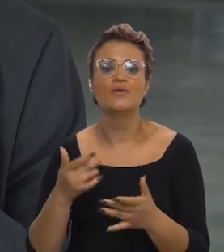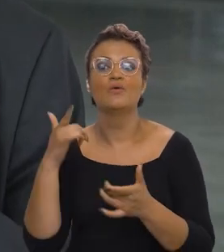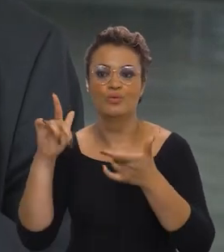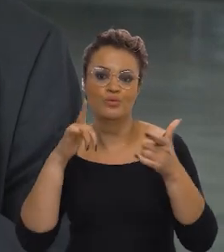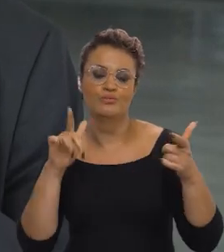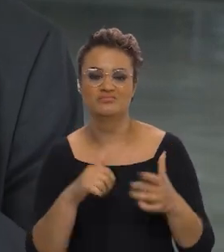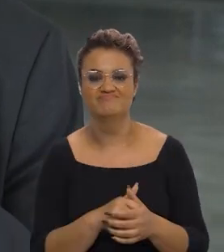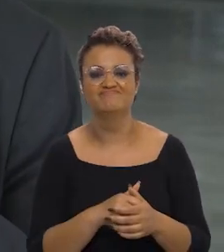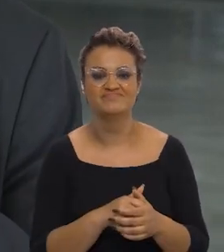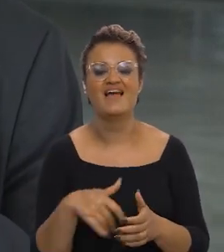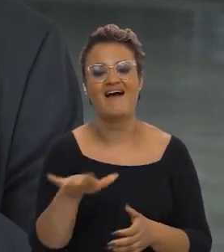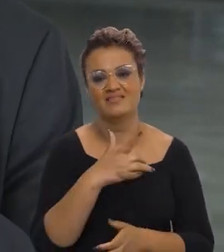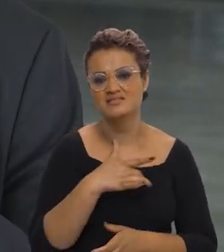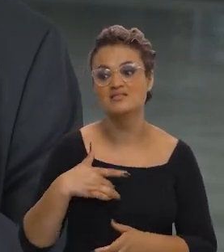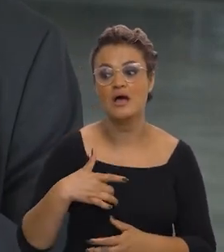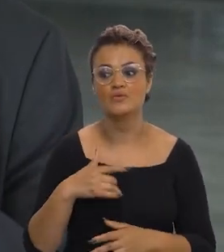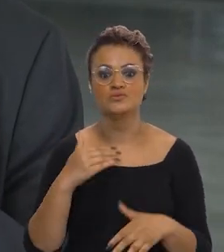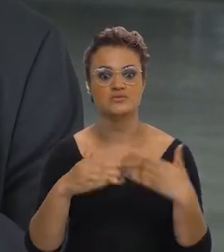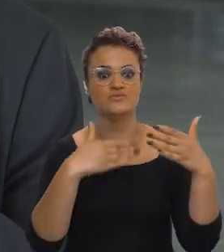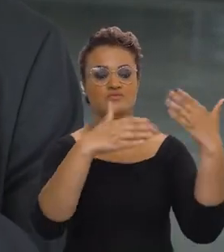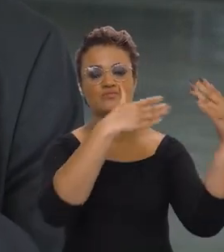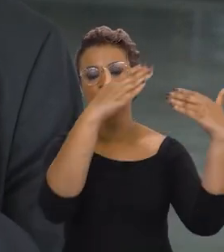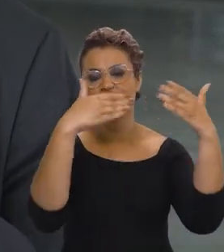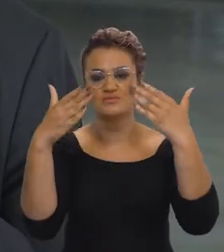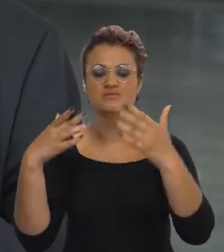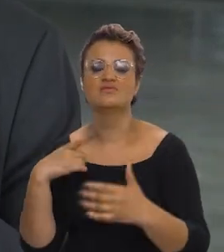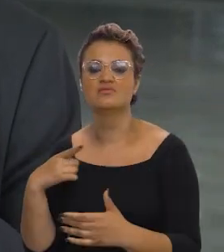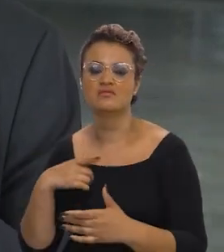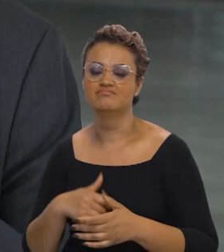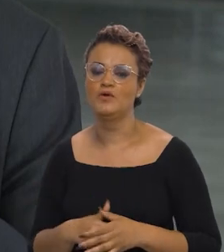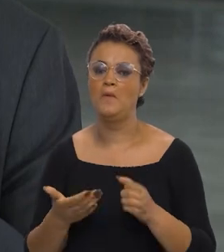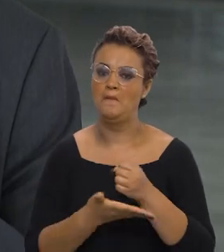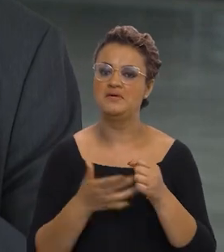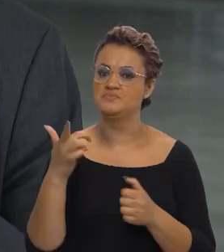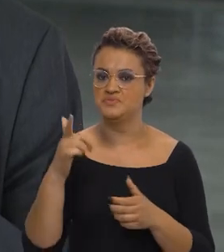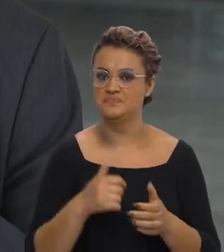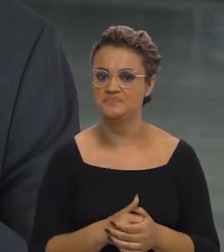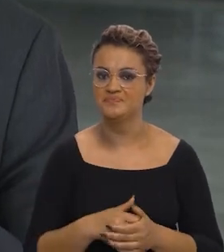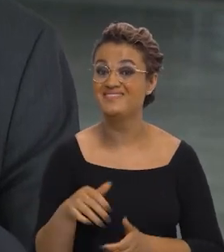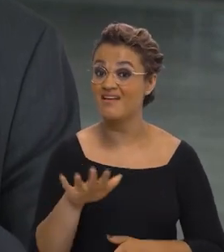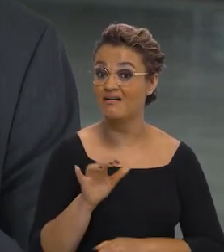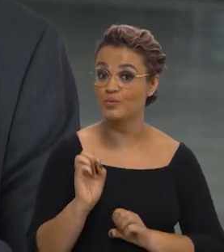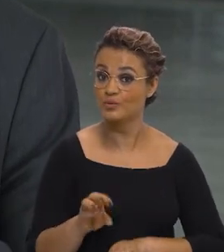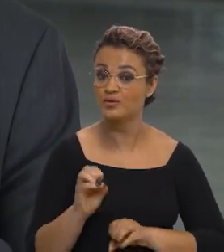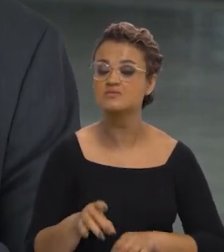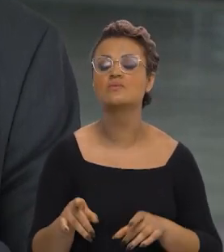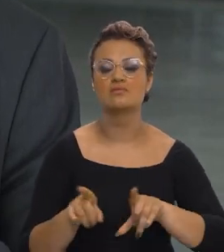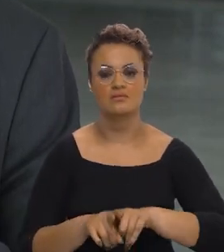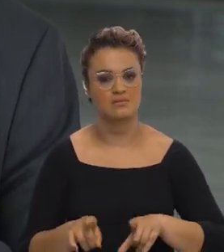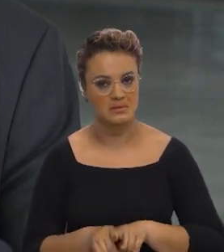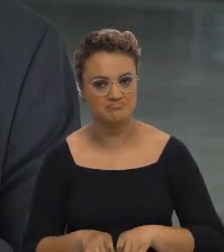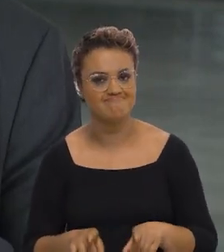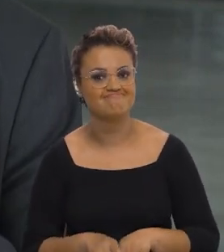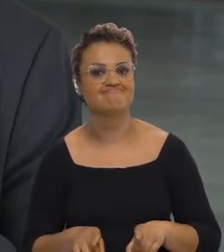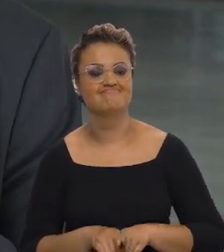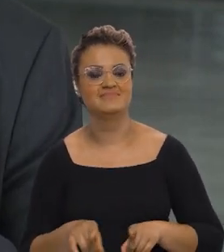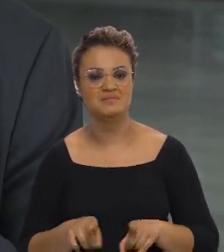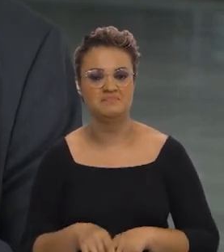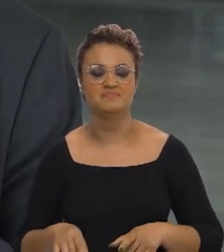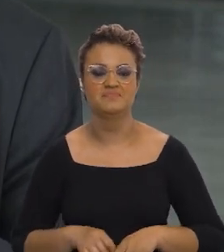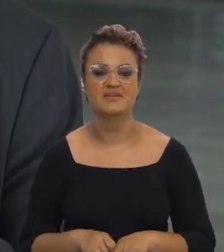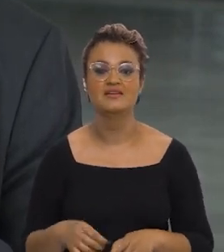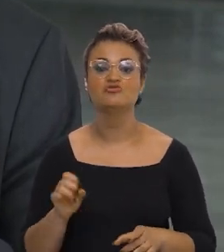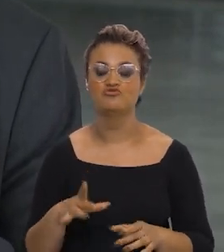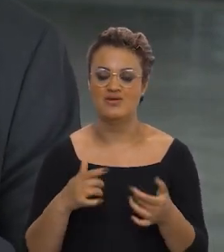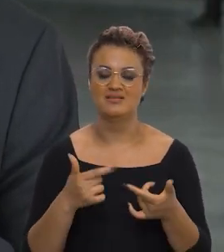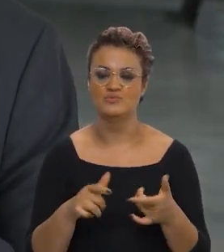Por isso, a área de saúde está se constituindo como um novo eixo. E a área da educação, da mesma forma. Antes, a gente só